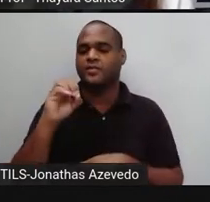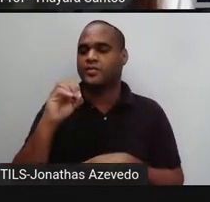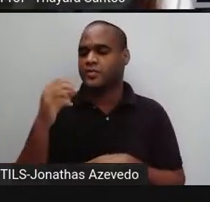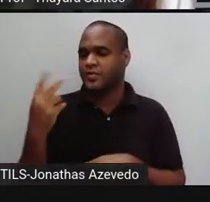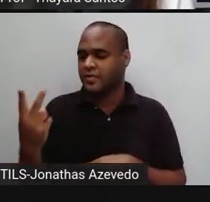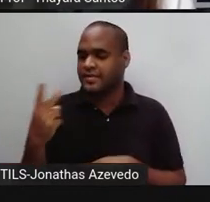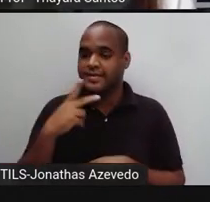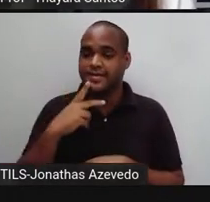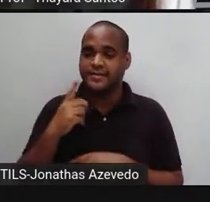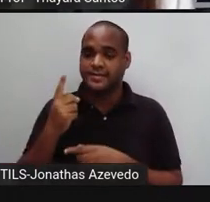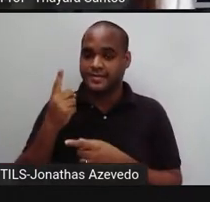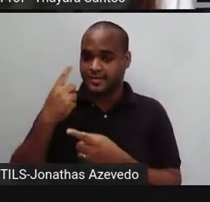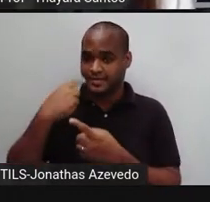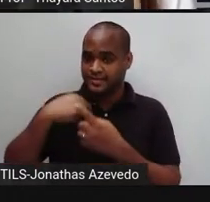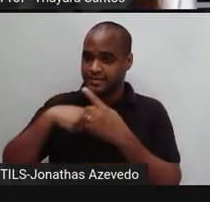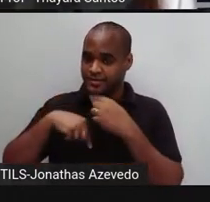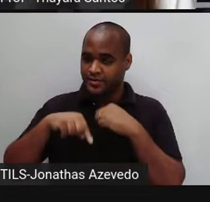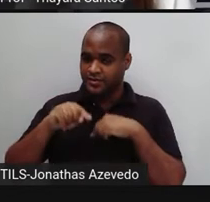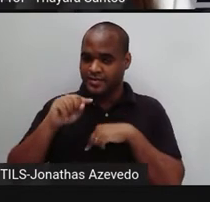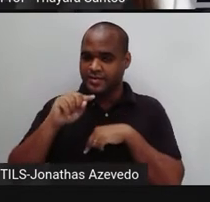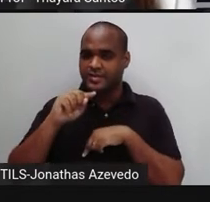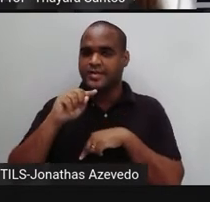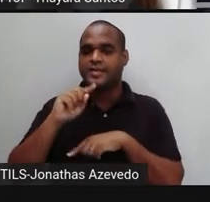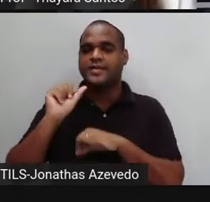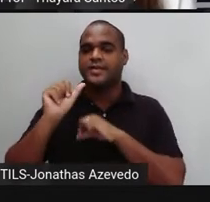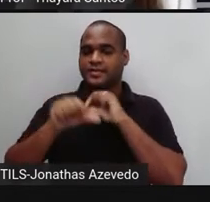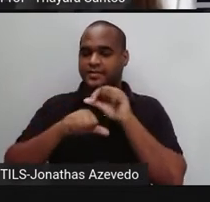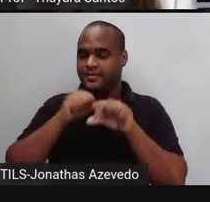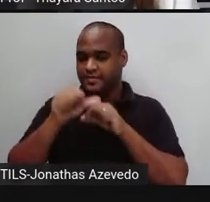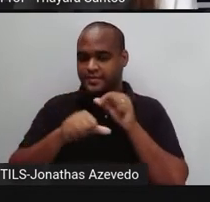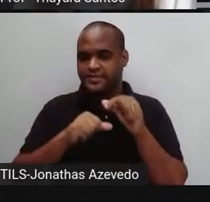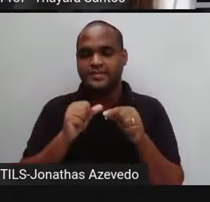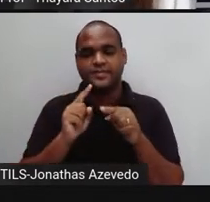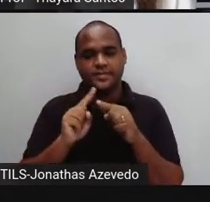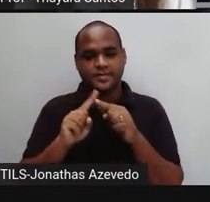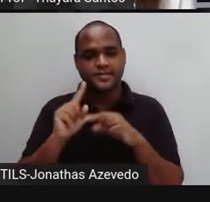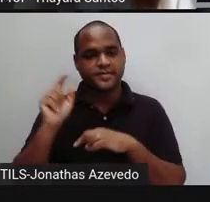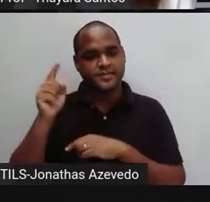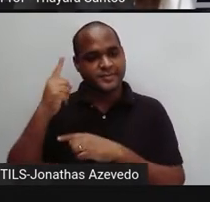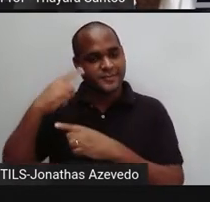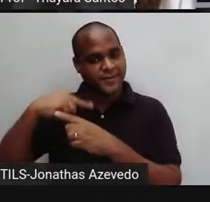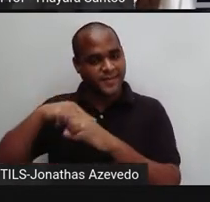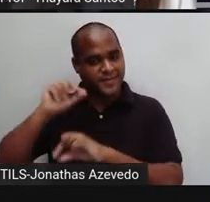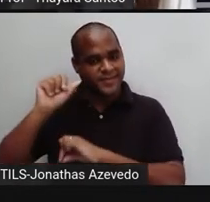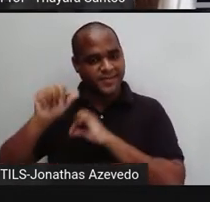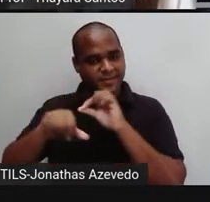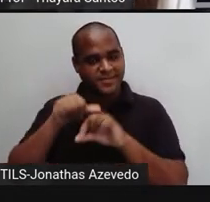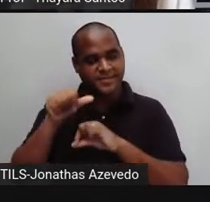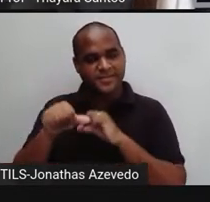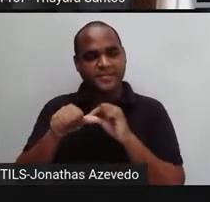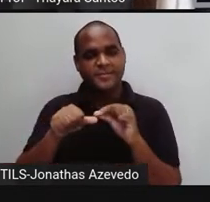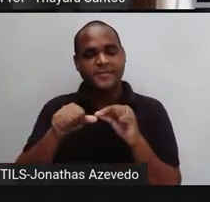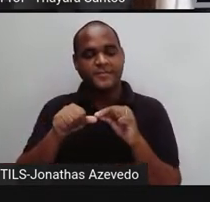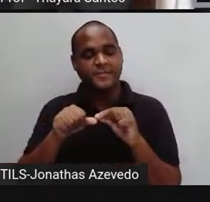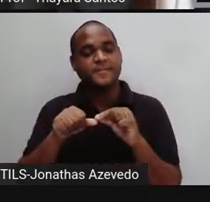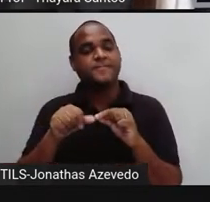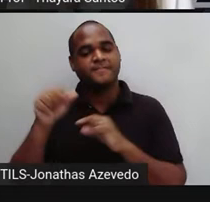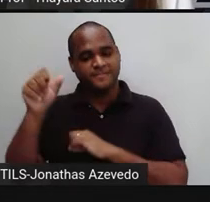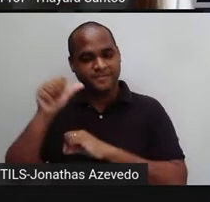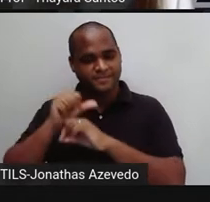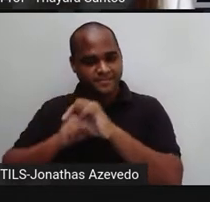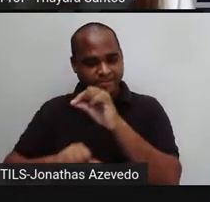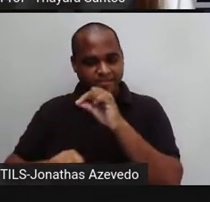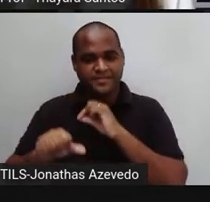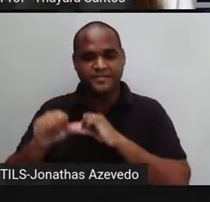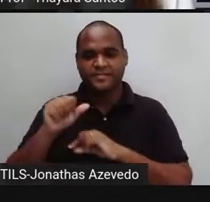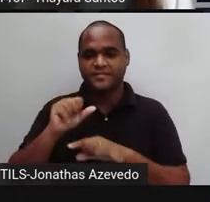ele para dentro. Esse oxigênio passa por um processo dentro do nosso corpo e em troca